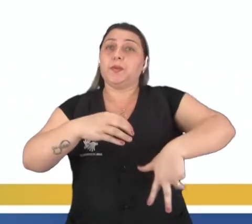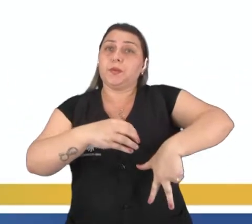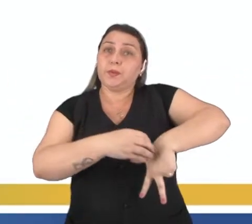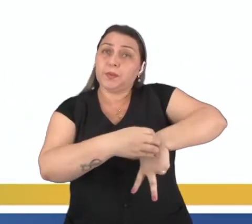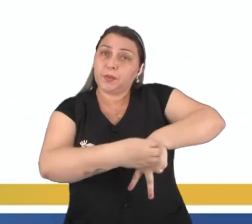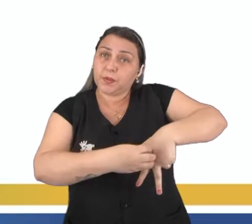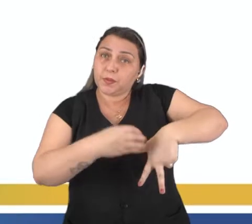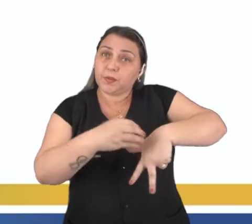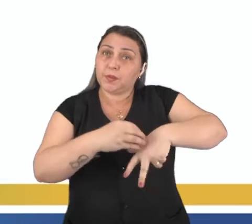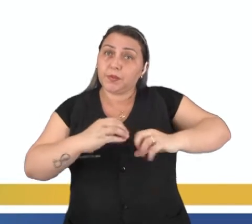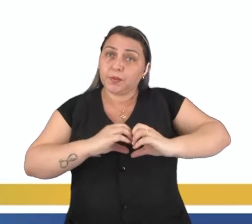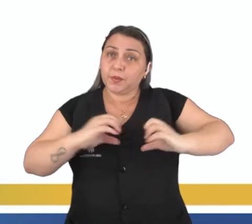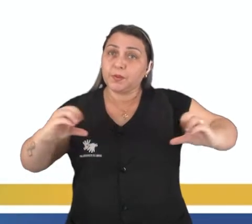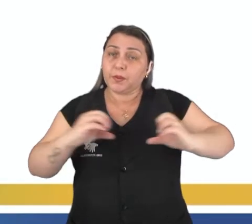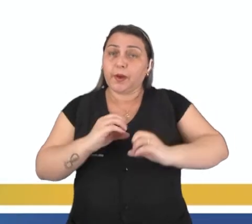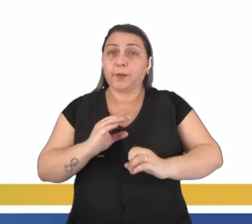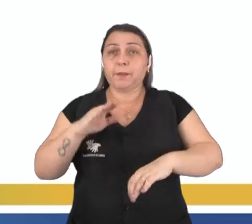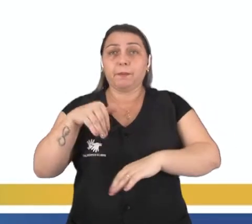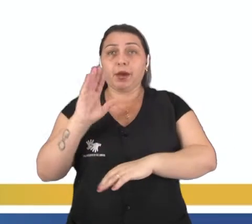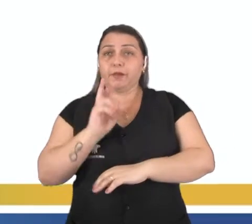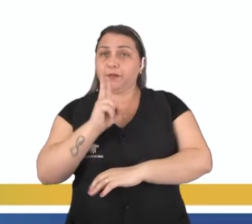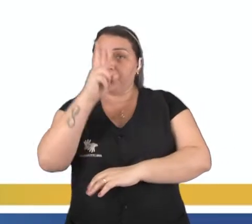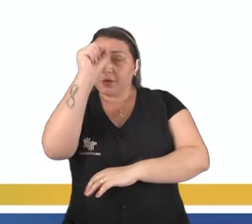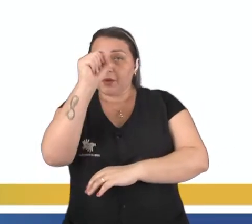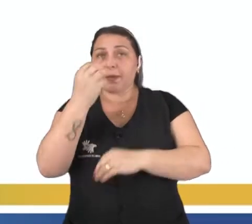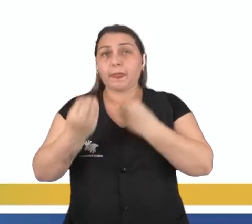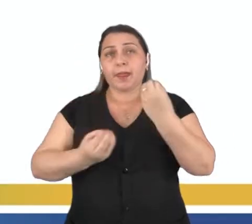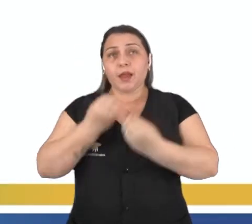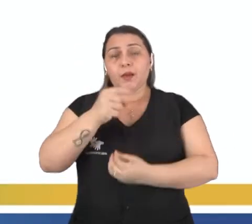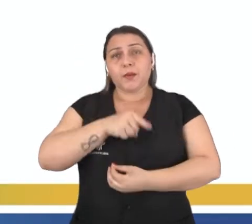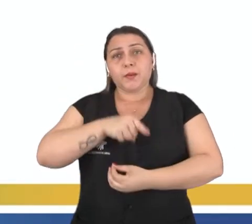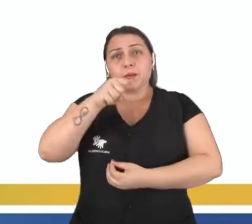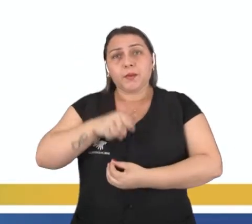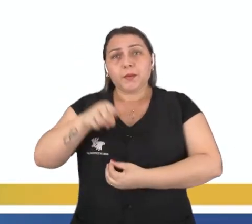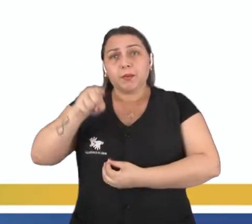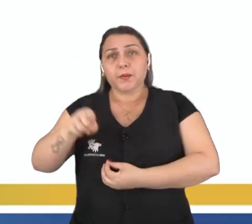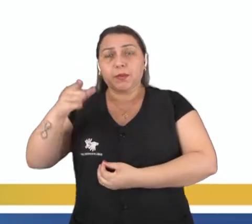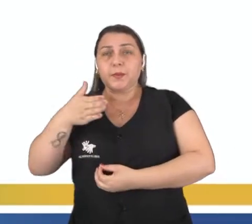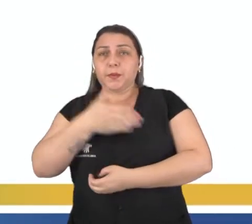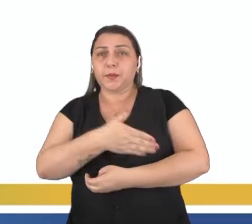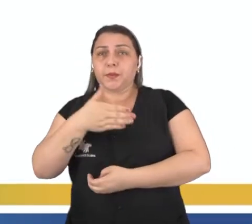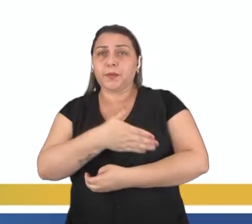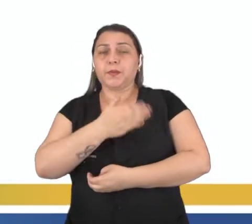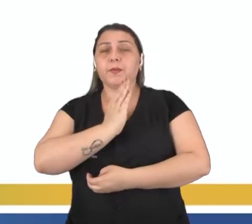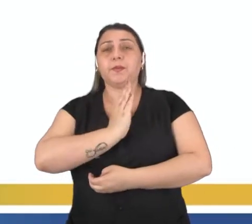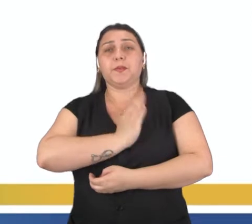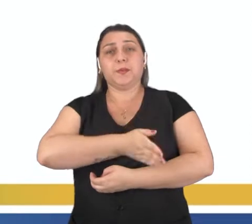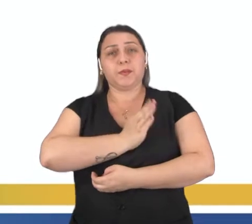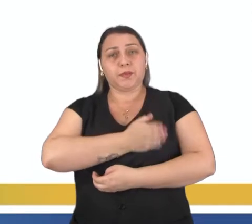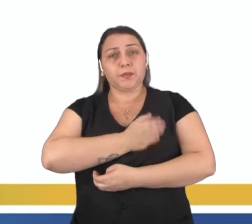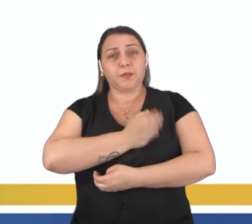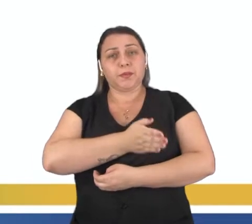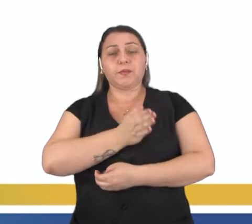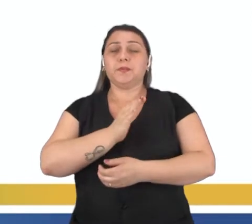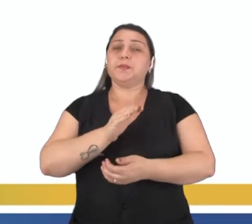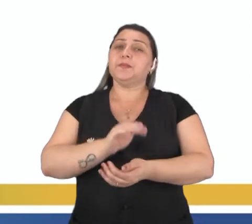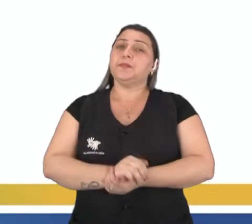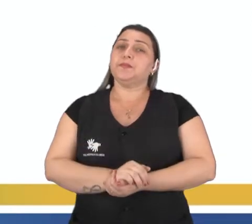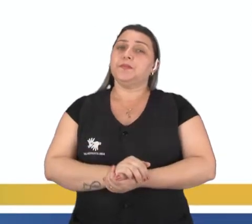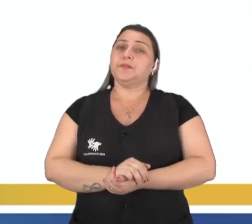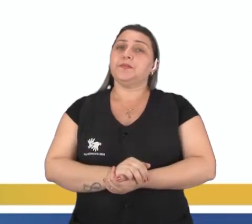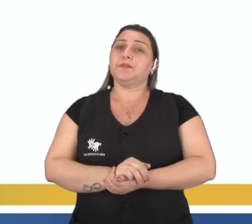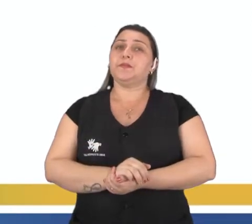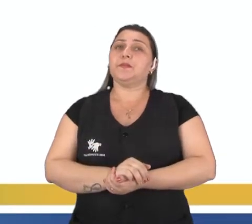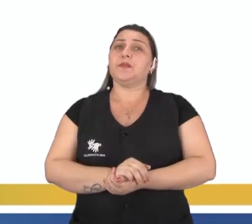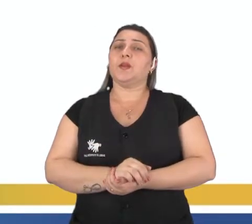fique maior e mais forte. Como se mede a frequência cardíaca, né? A frequência cardíaca é